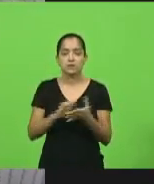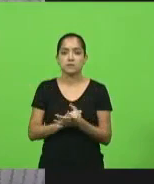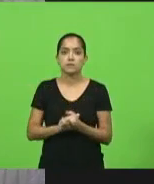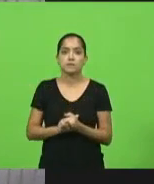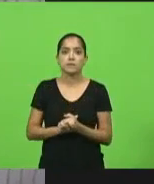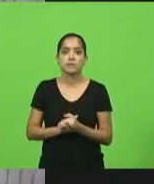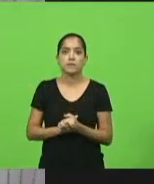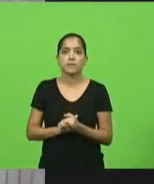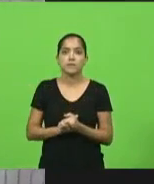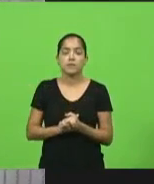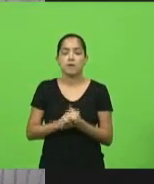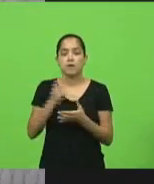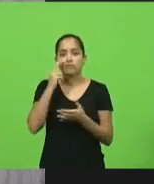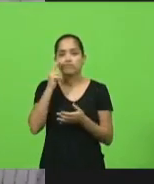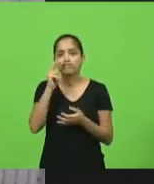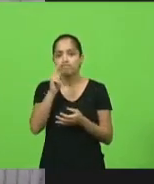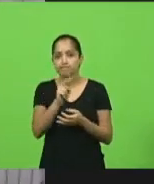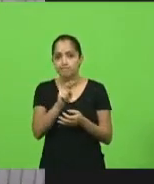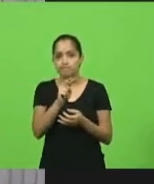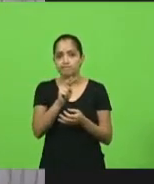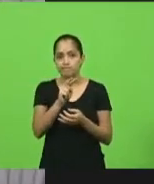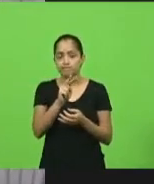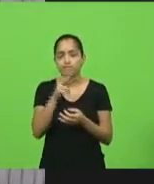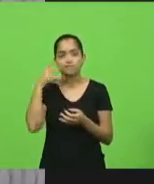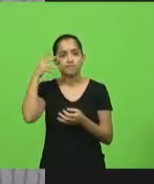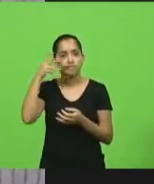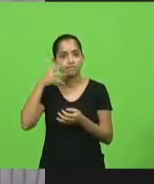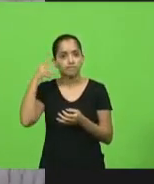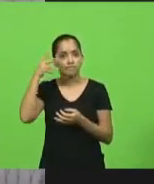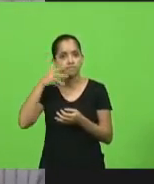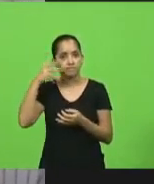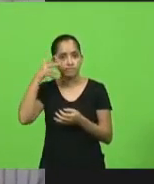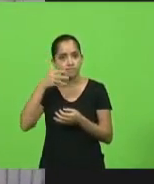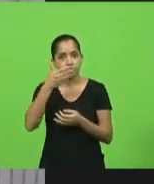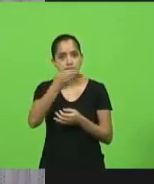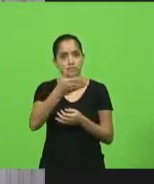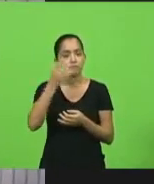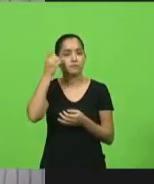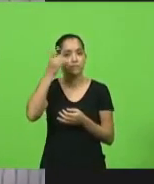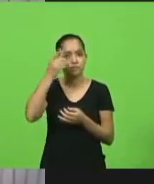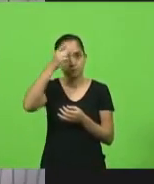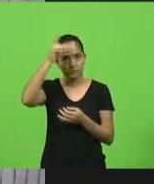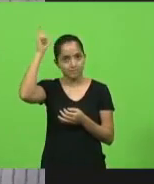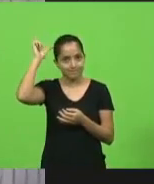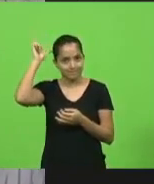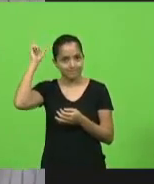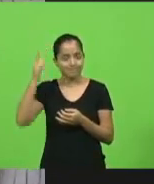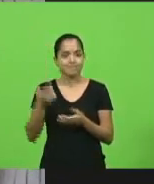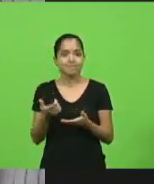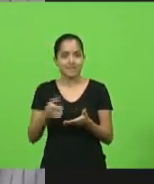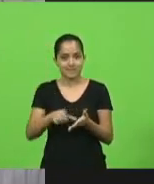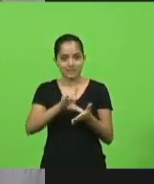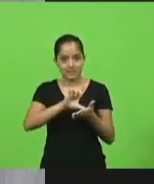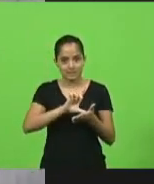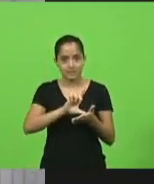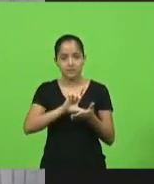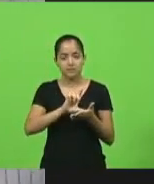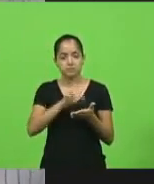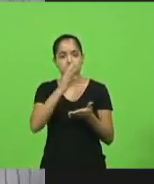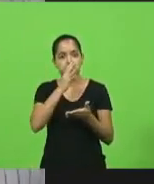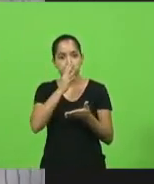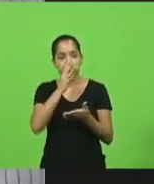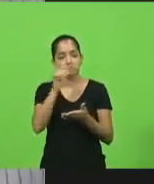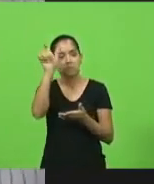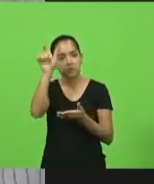Eu ouvia o pronunciamento do deputado Sargento Lima, que tenho uma admiração muito